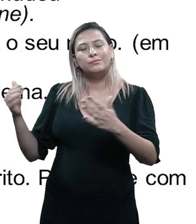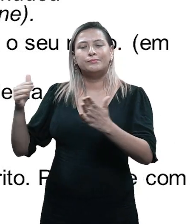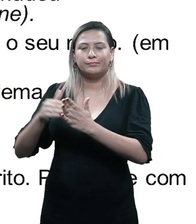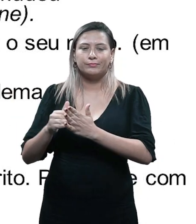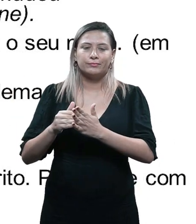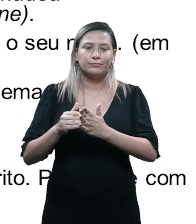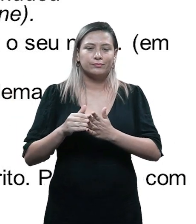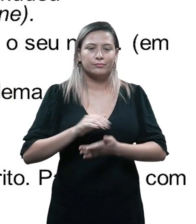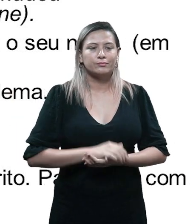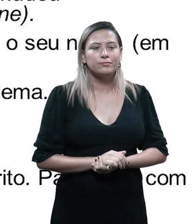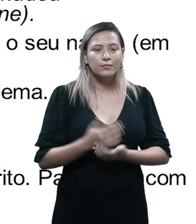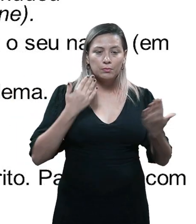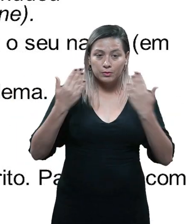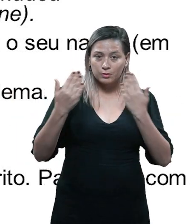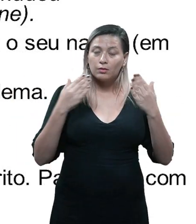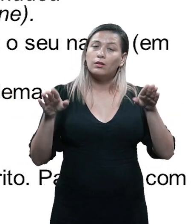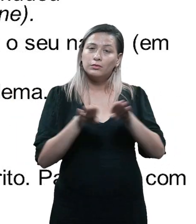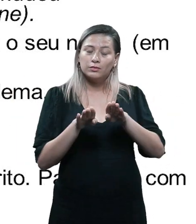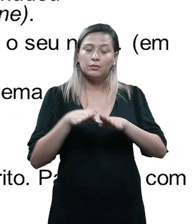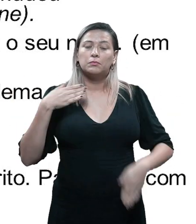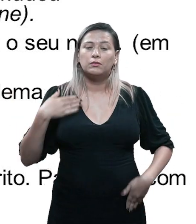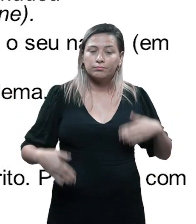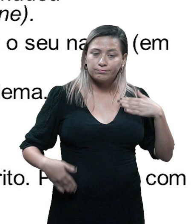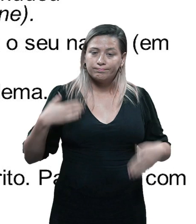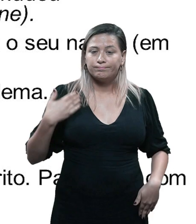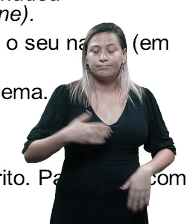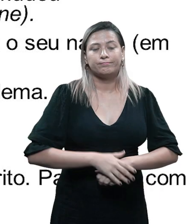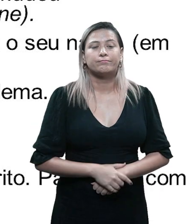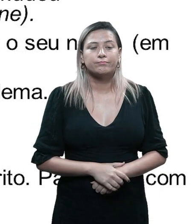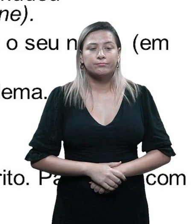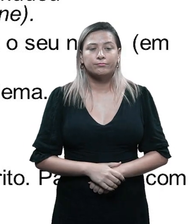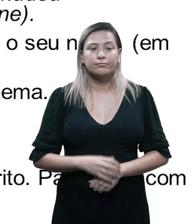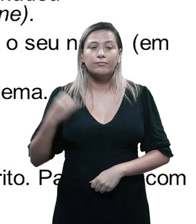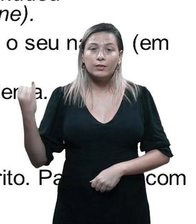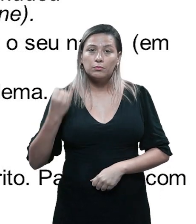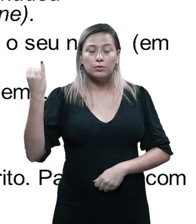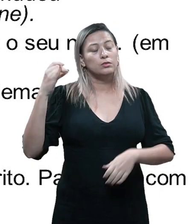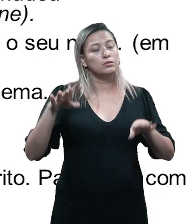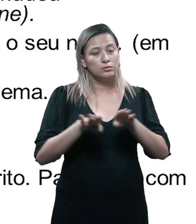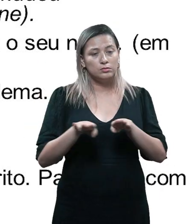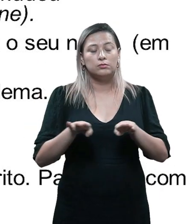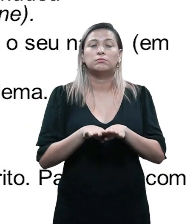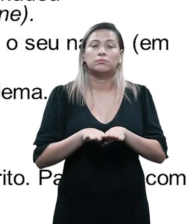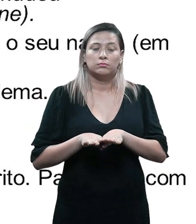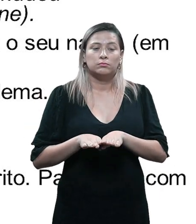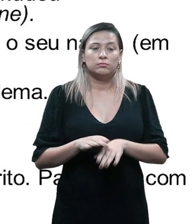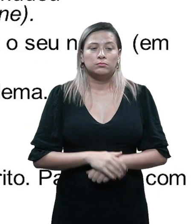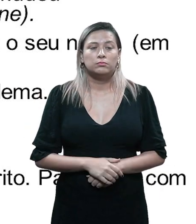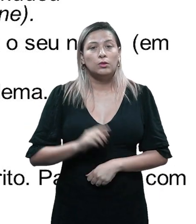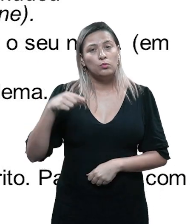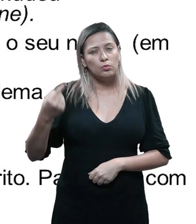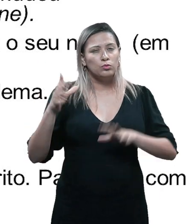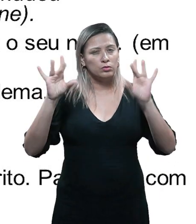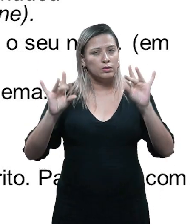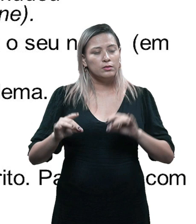até fisicamente. Então, é muito importante também que nessa ferramenta eu estou citando um